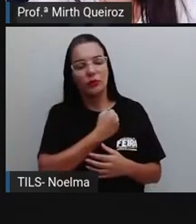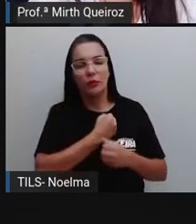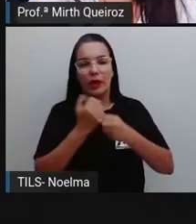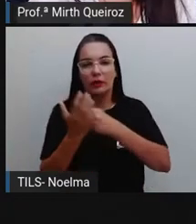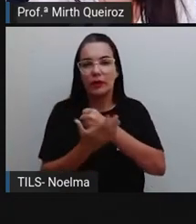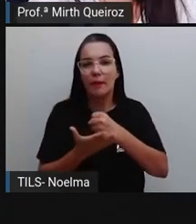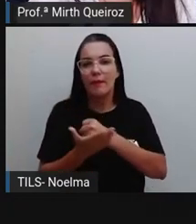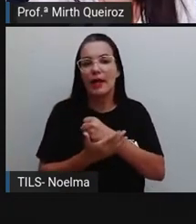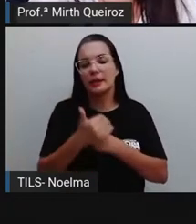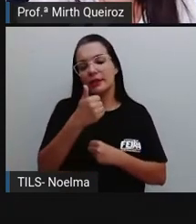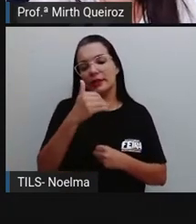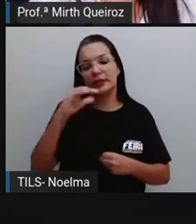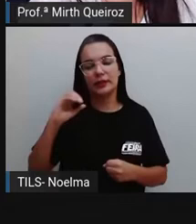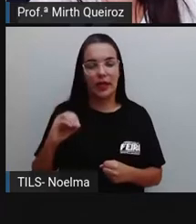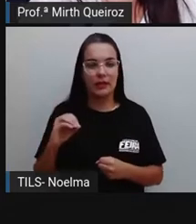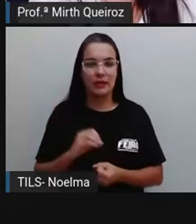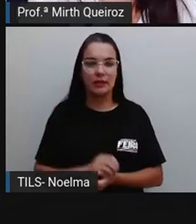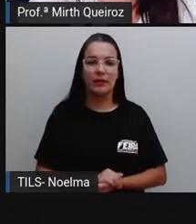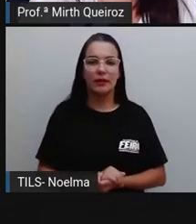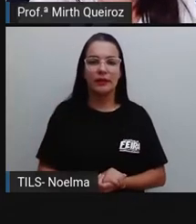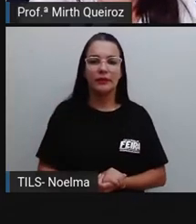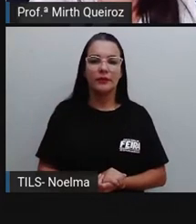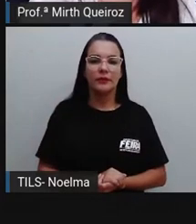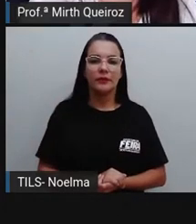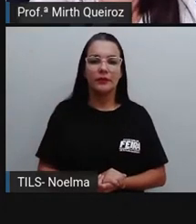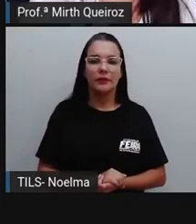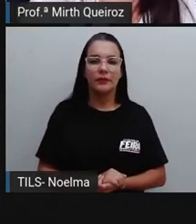dentro desse sistema de numeração decimal.